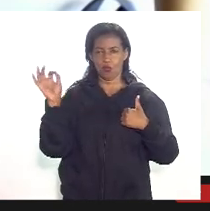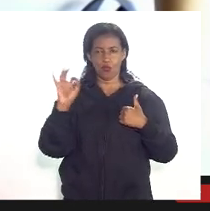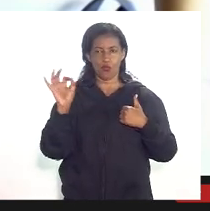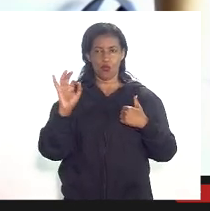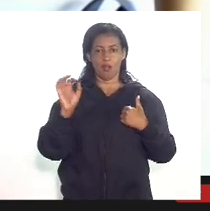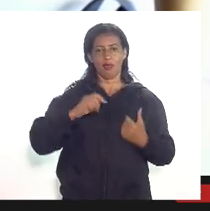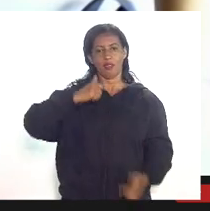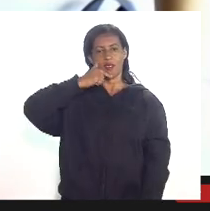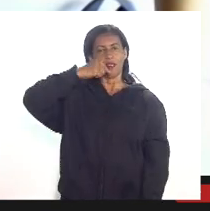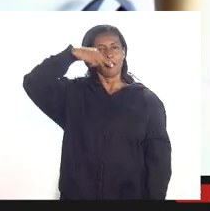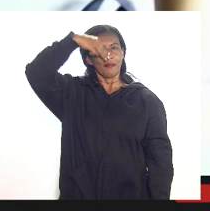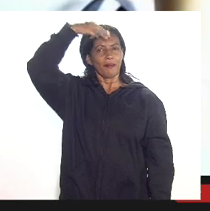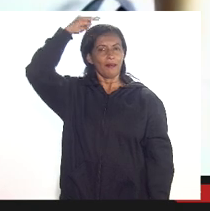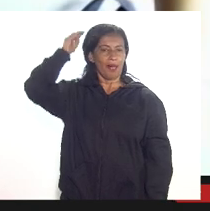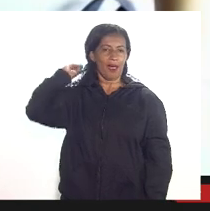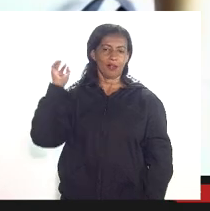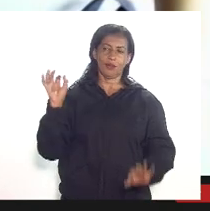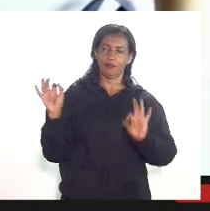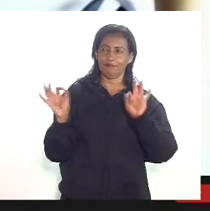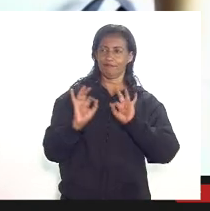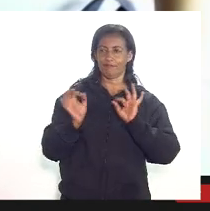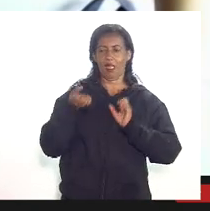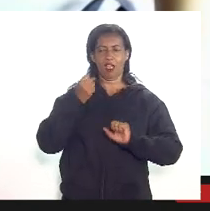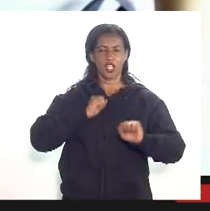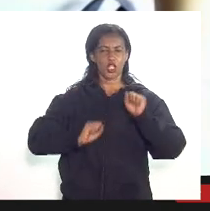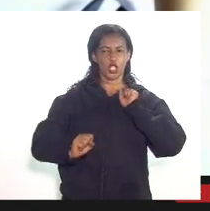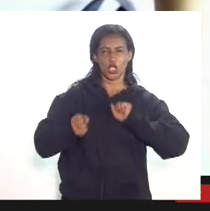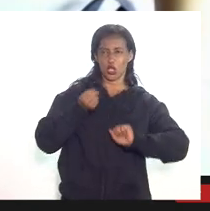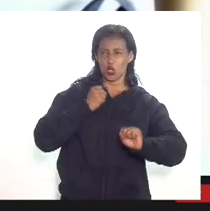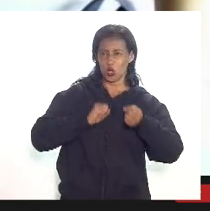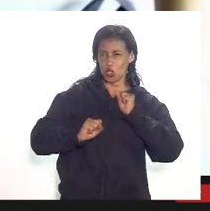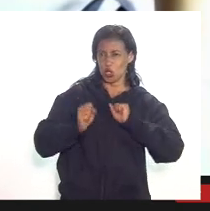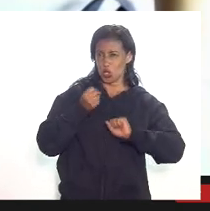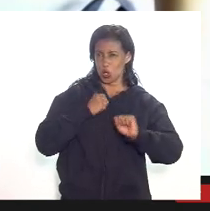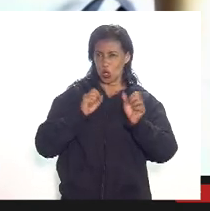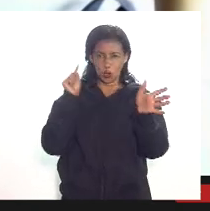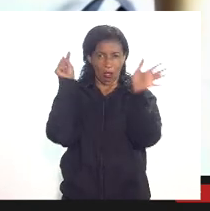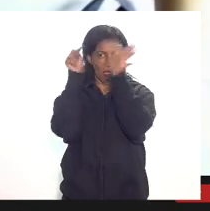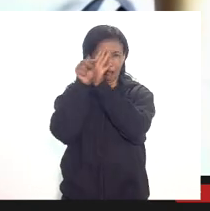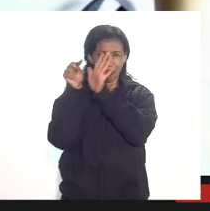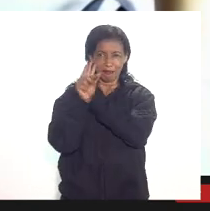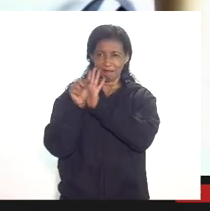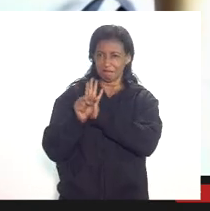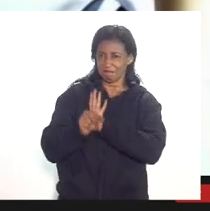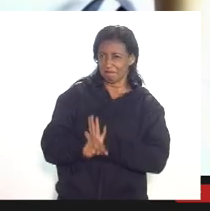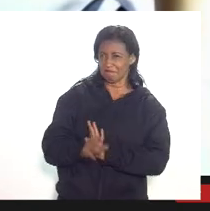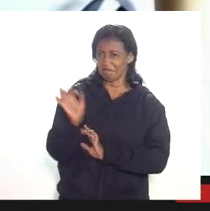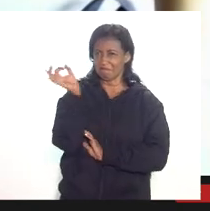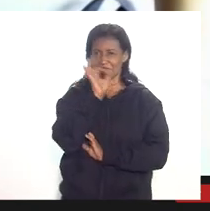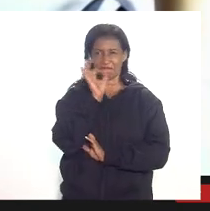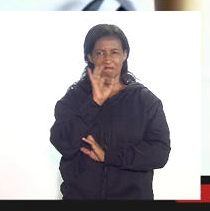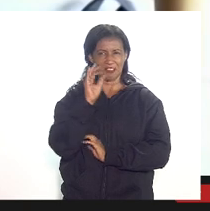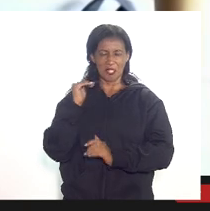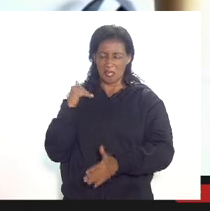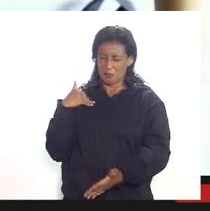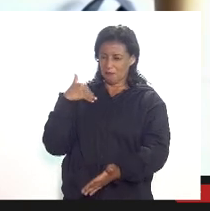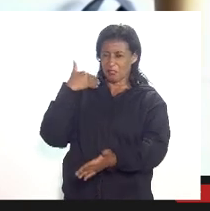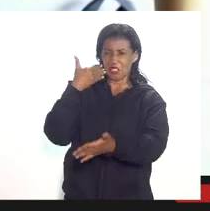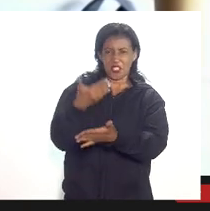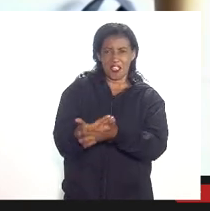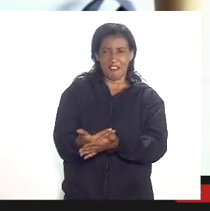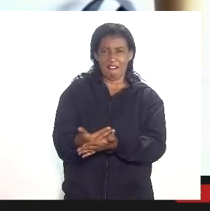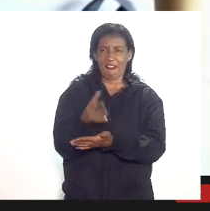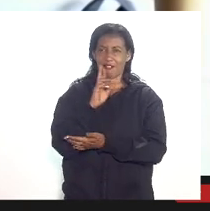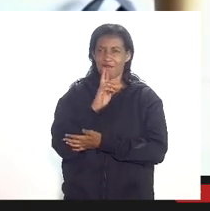nós estamos ansiosos nem para perguntar nem para chegar no ângulo da questão